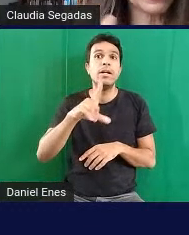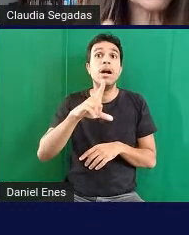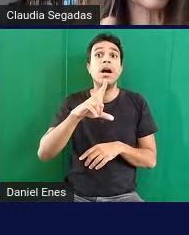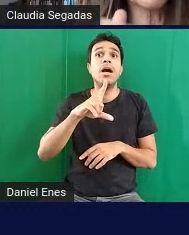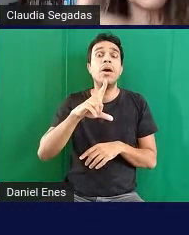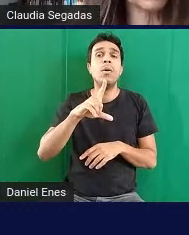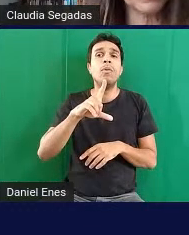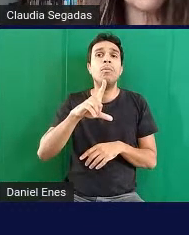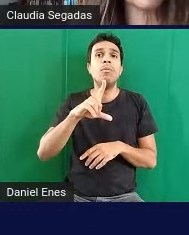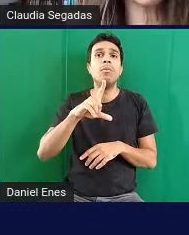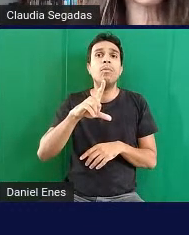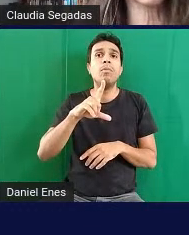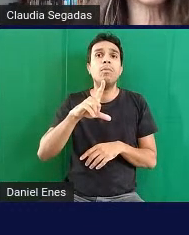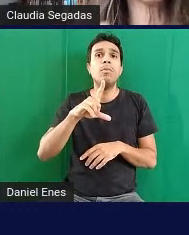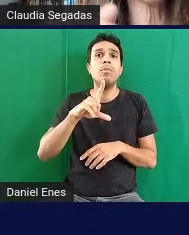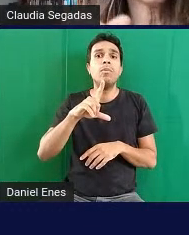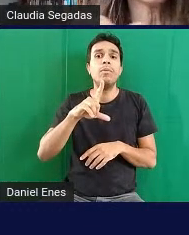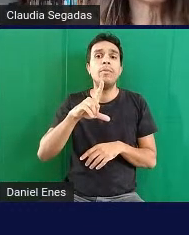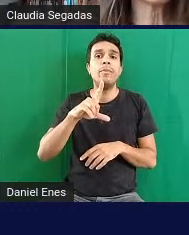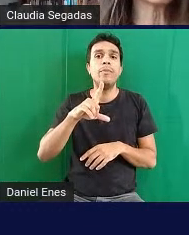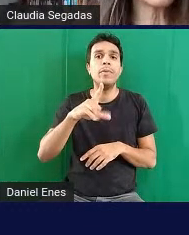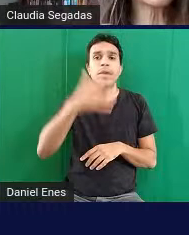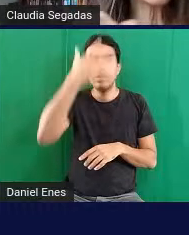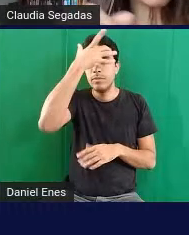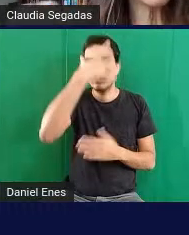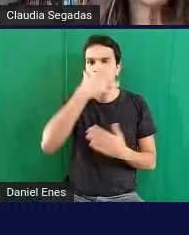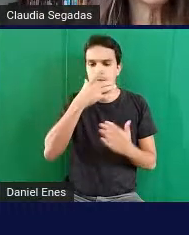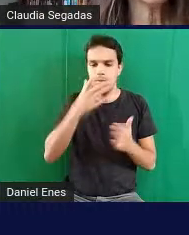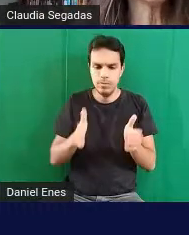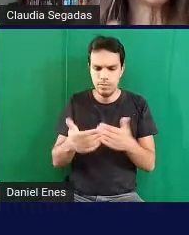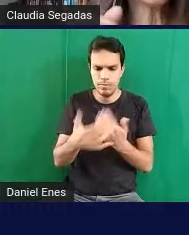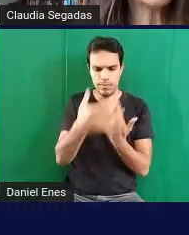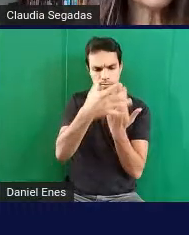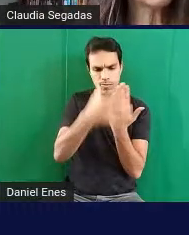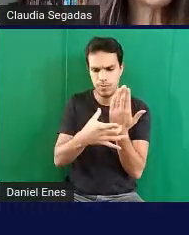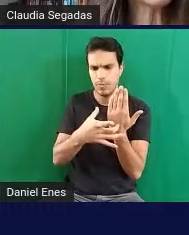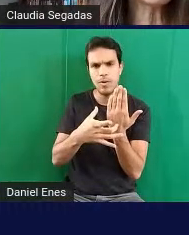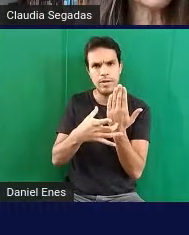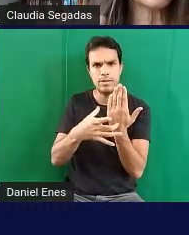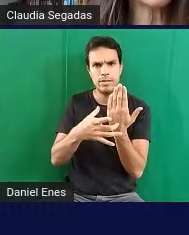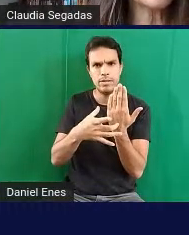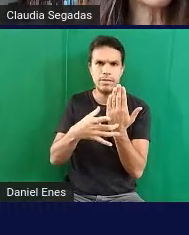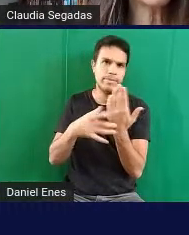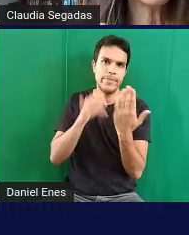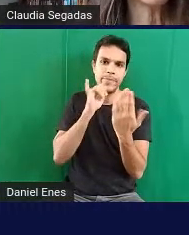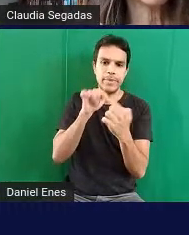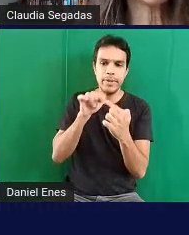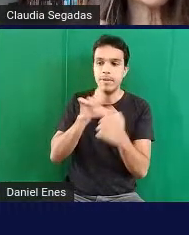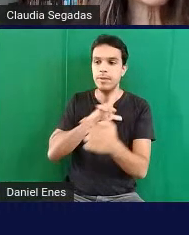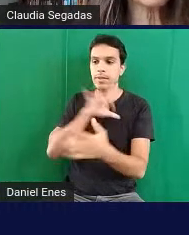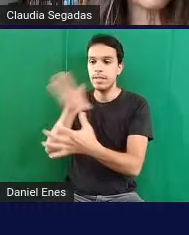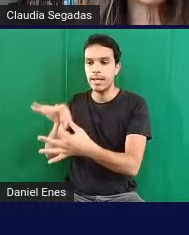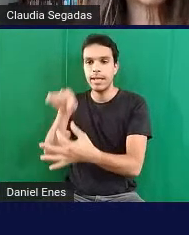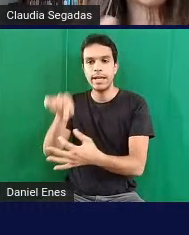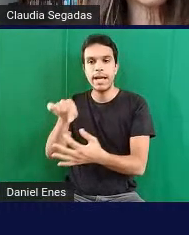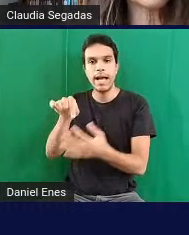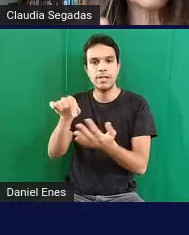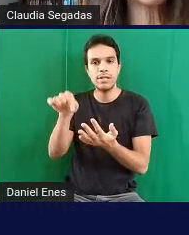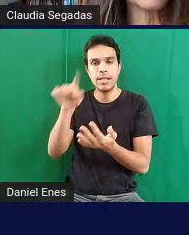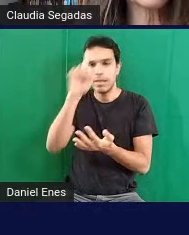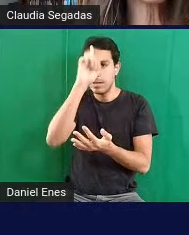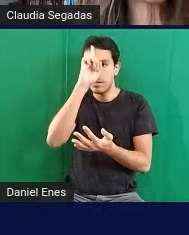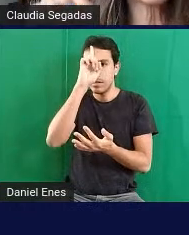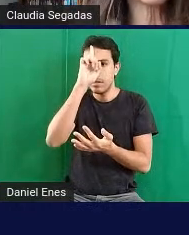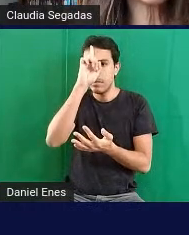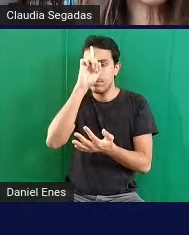cuja face uma das faces do sólido se encaixe no polígono que está ali confeccionado